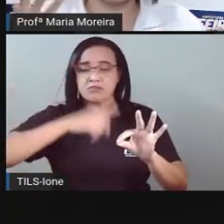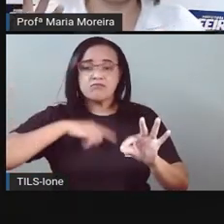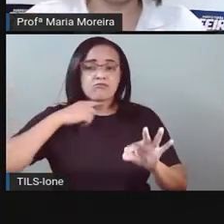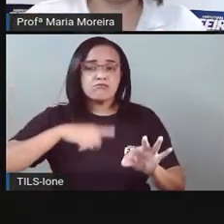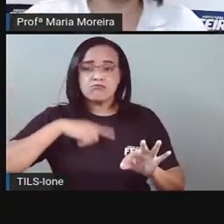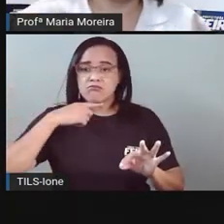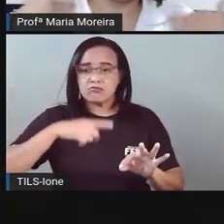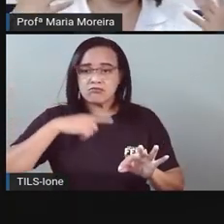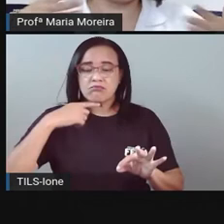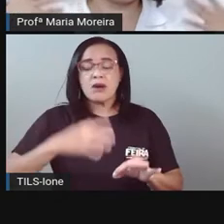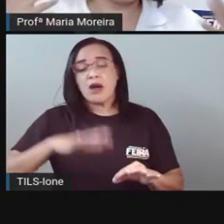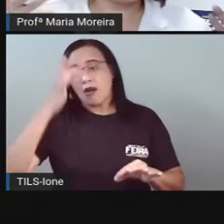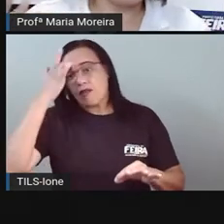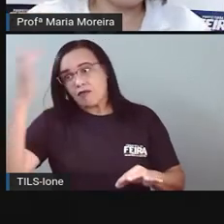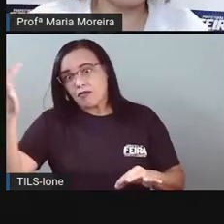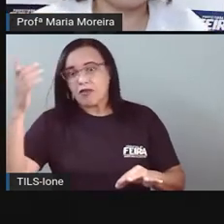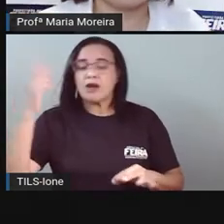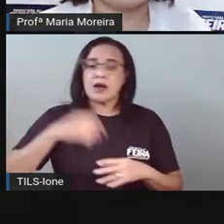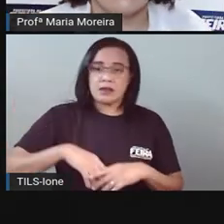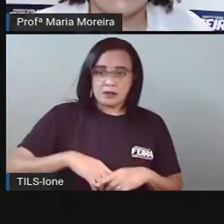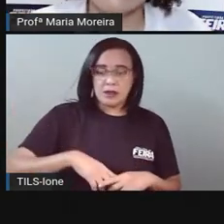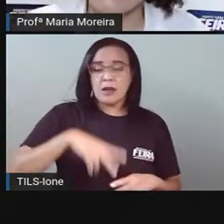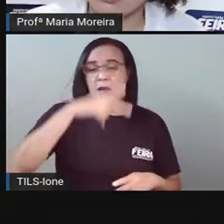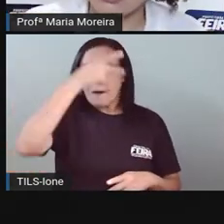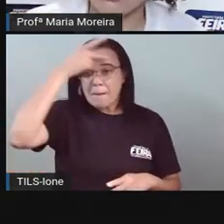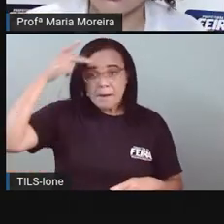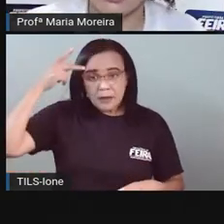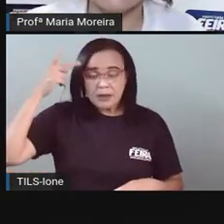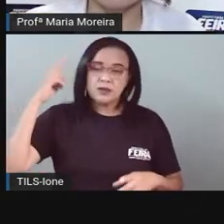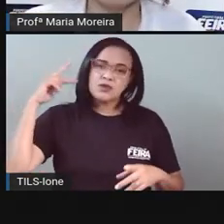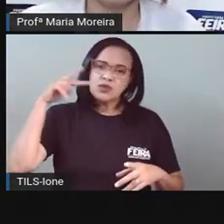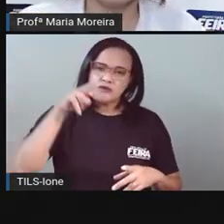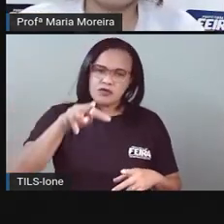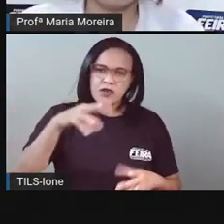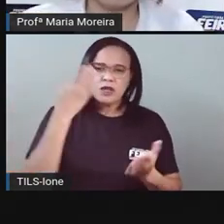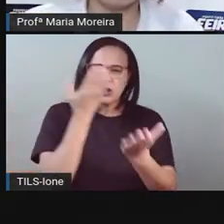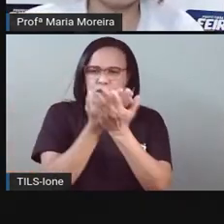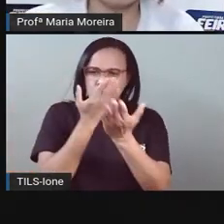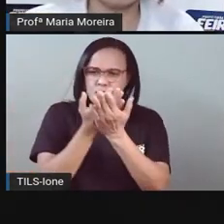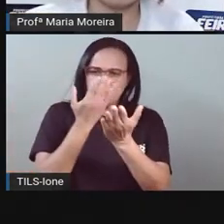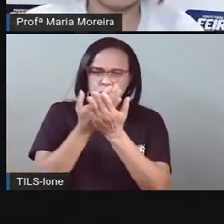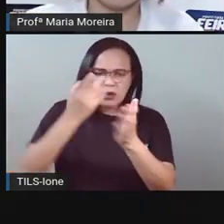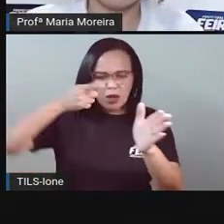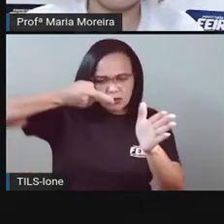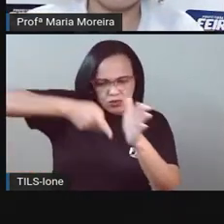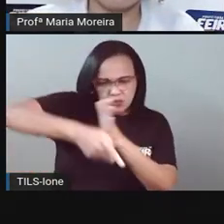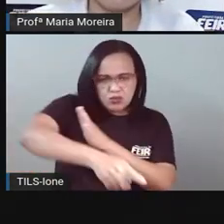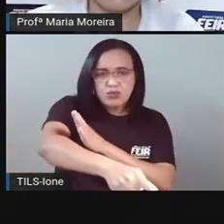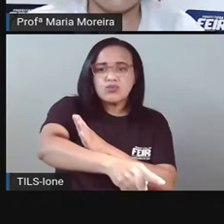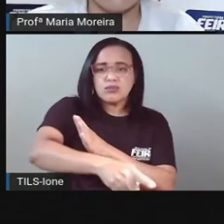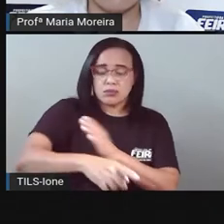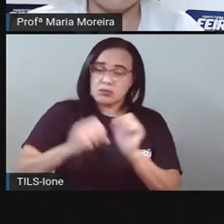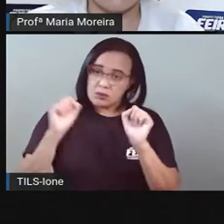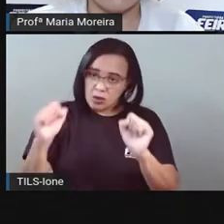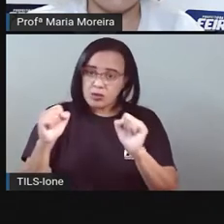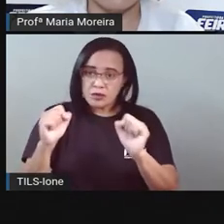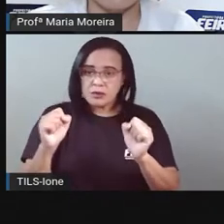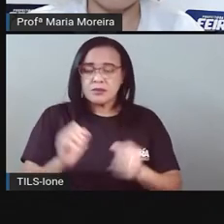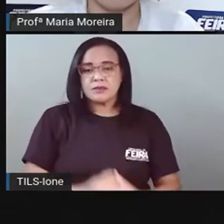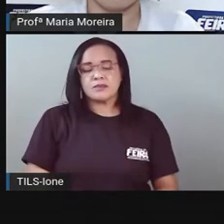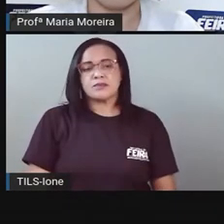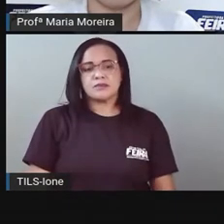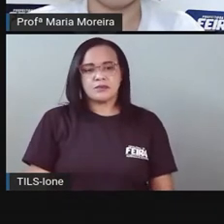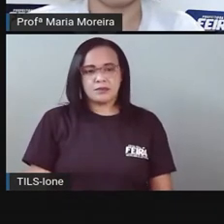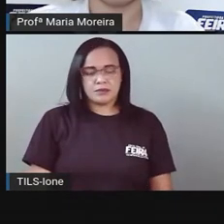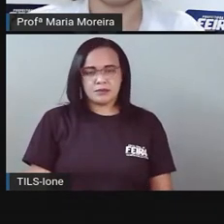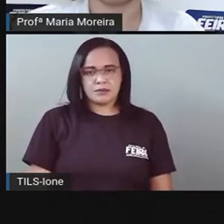pessoas, né? Que se aprofundam nesses assuntos, certo? Então vamos continuar aqui Deixa a próxima aí daí Senão